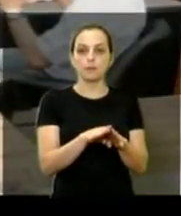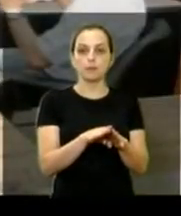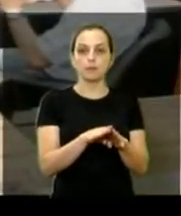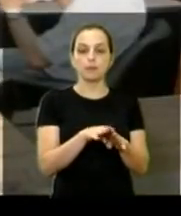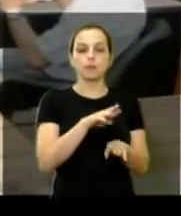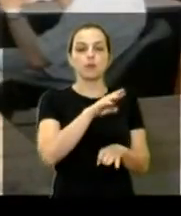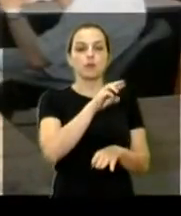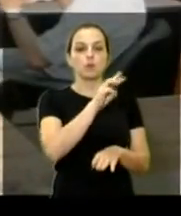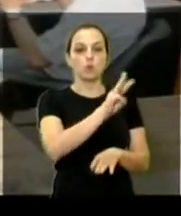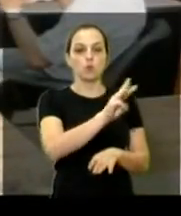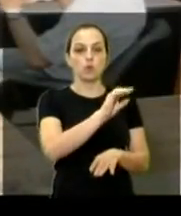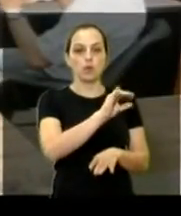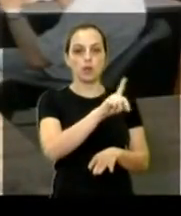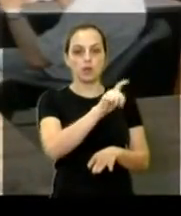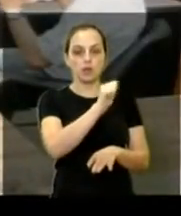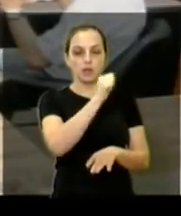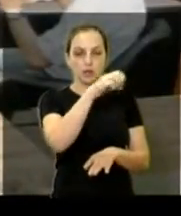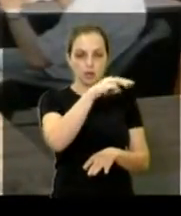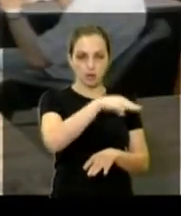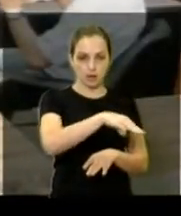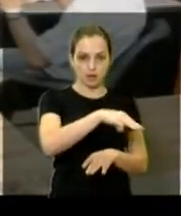o William, o William Fosso.